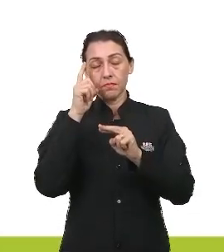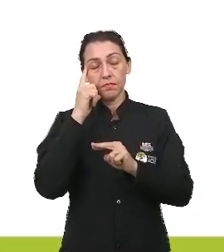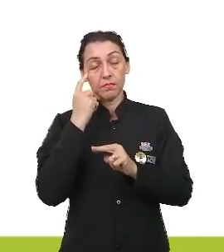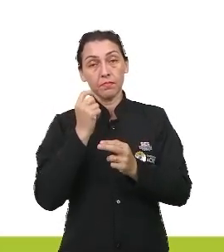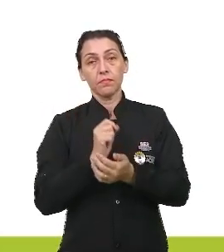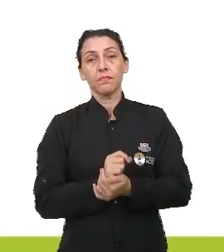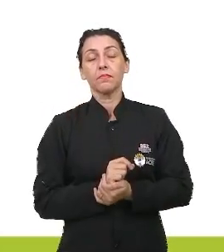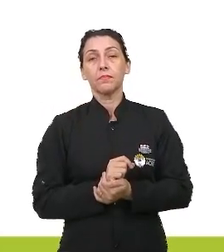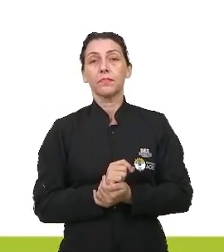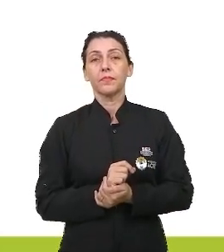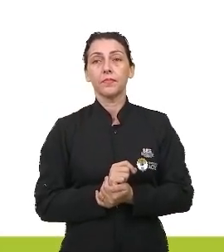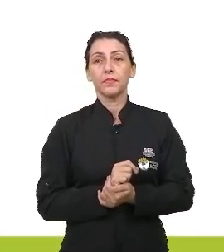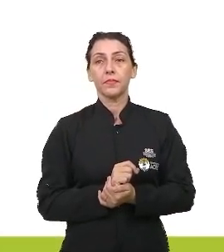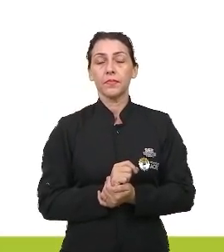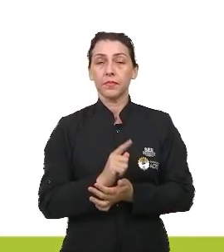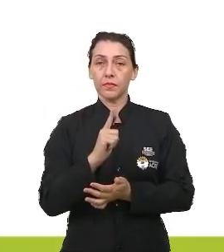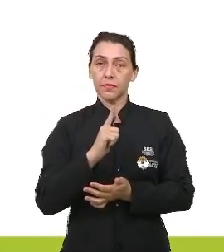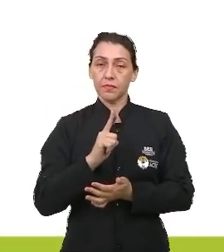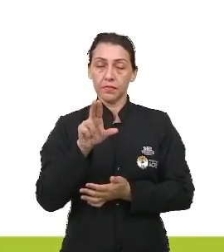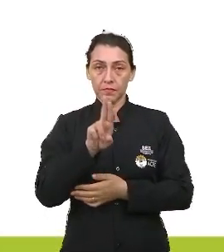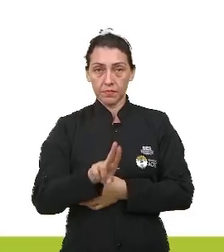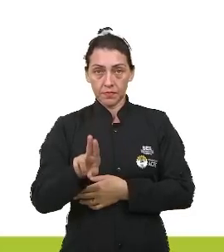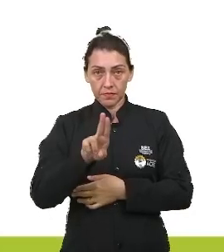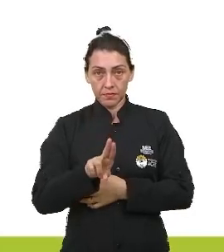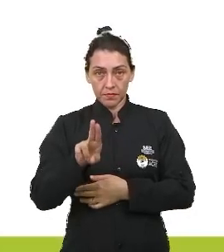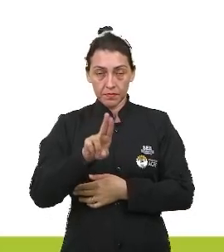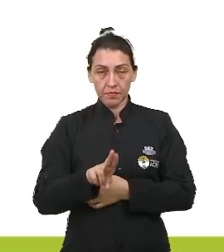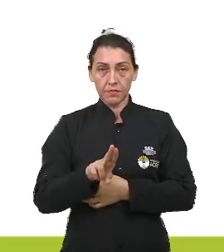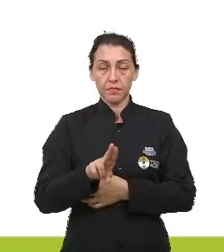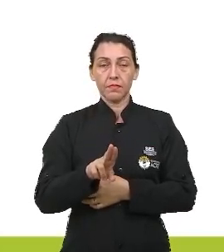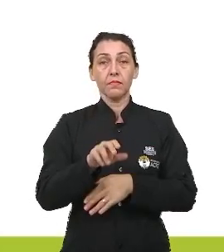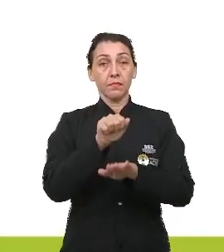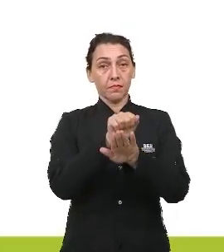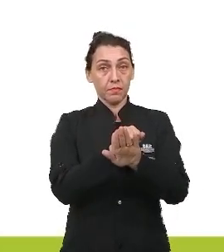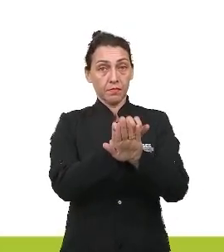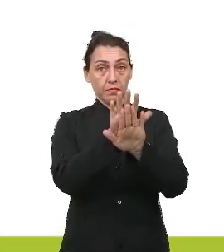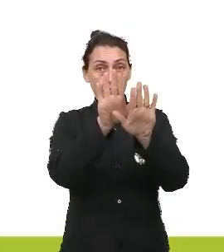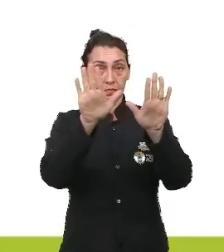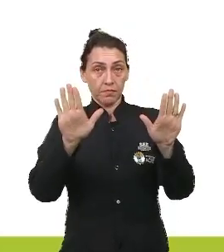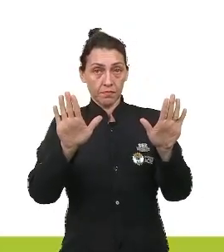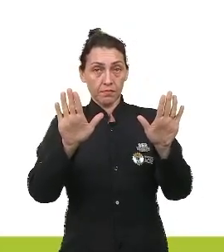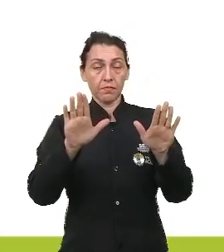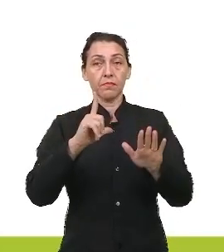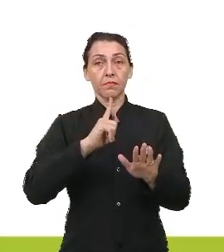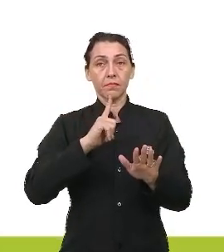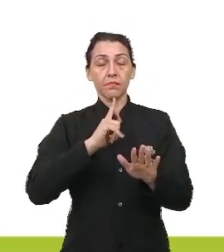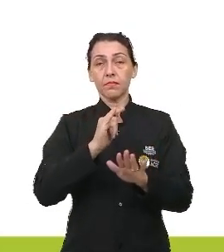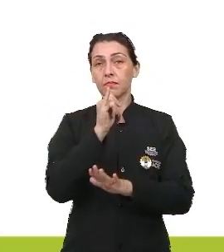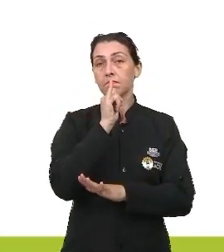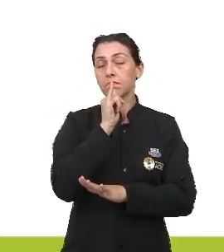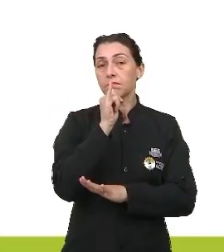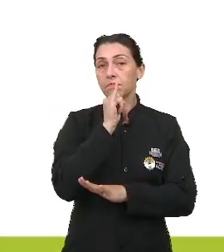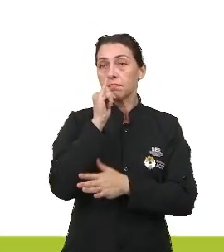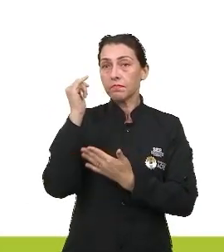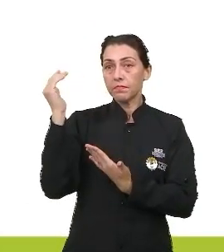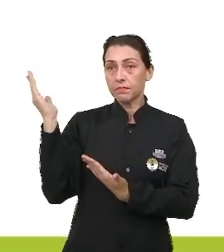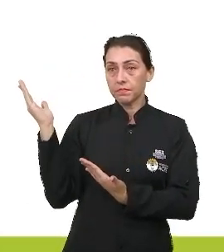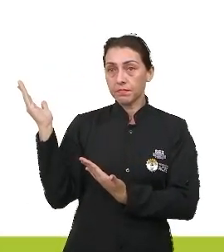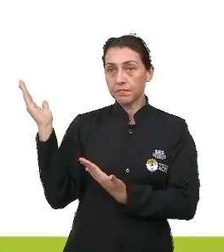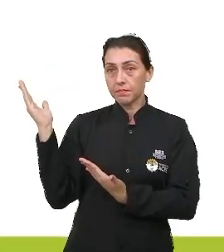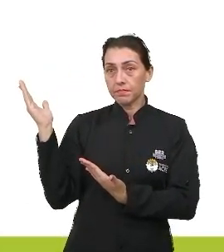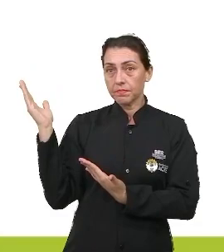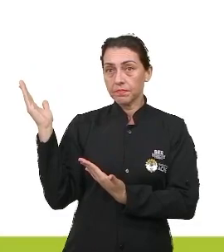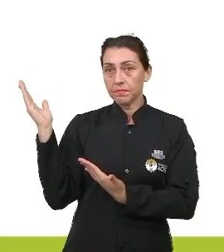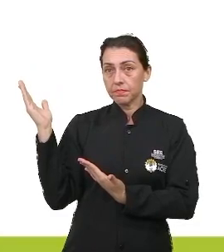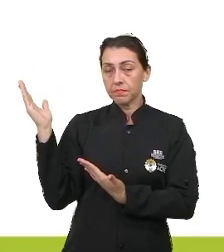necessariamente ter a utilização dessas figuras de linguagem. Temos aí um exemplo para vocês, de uma